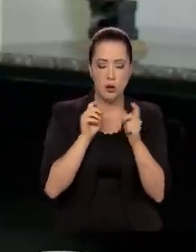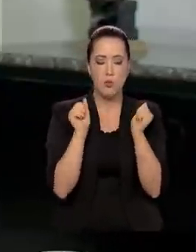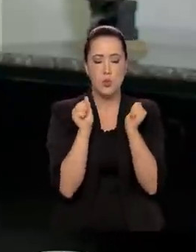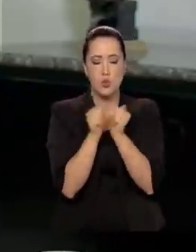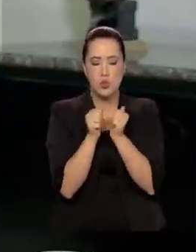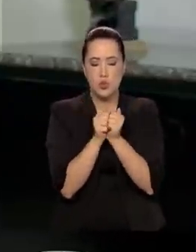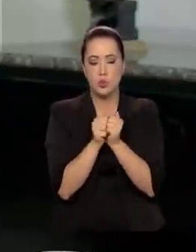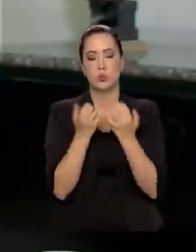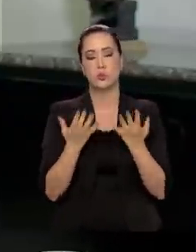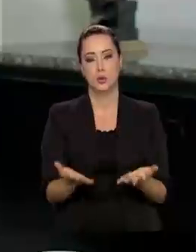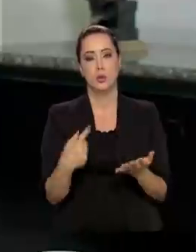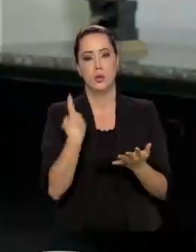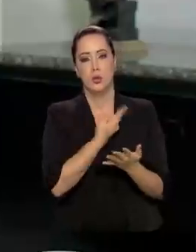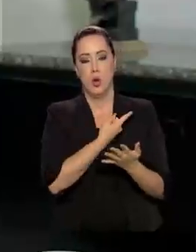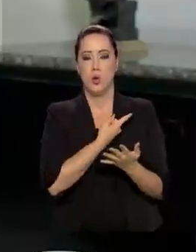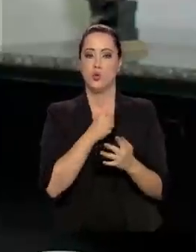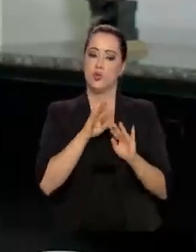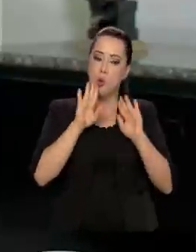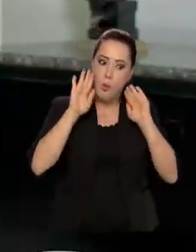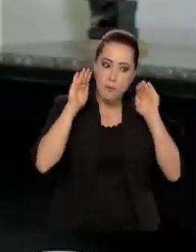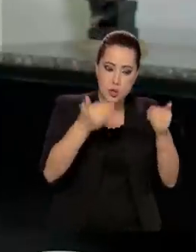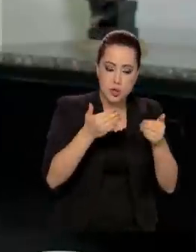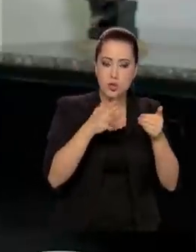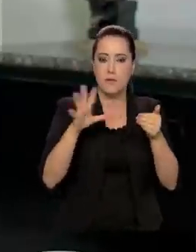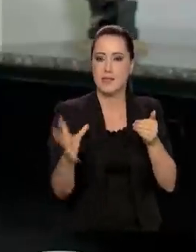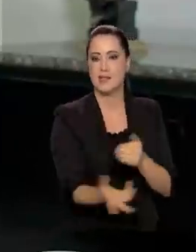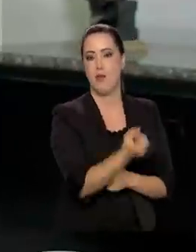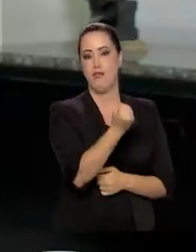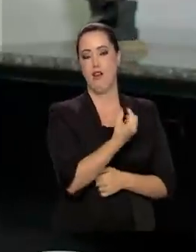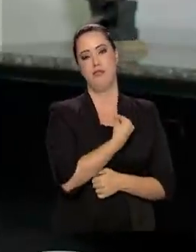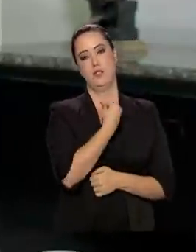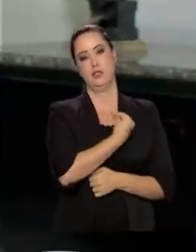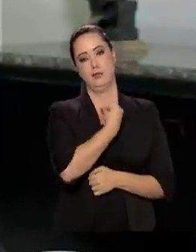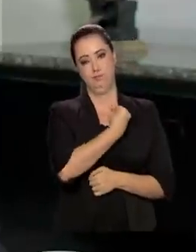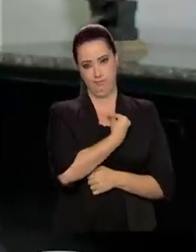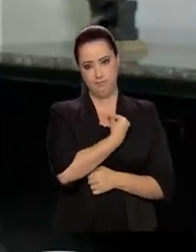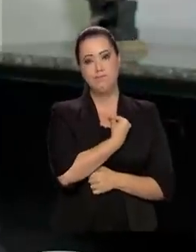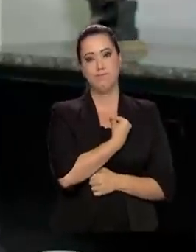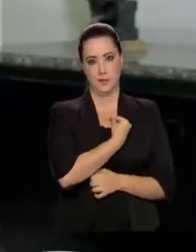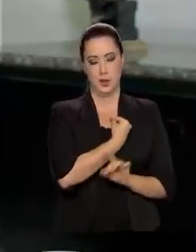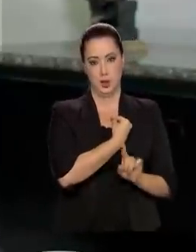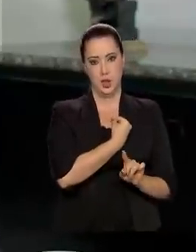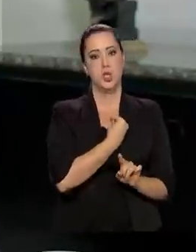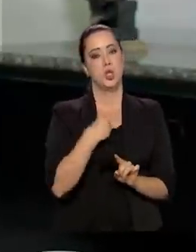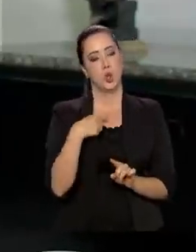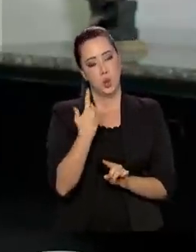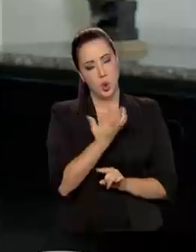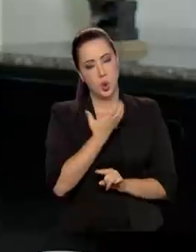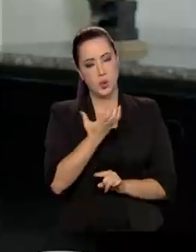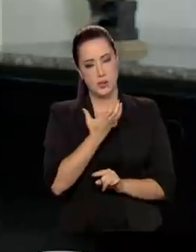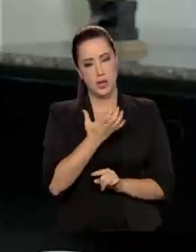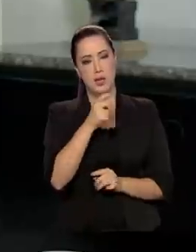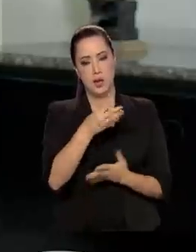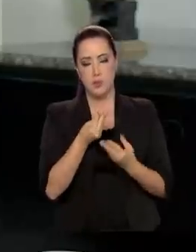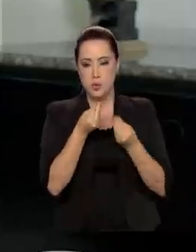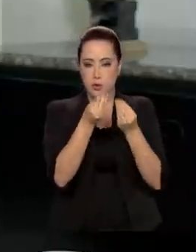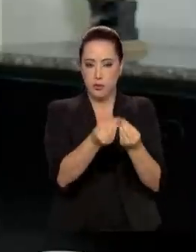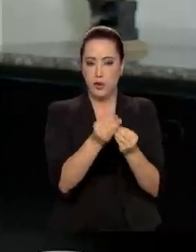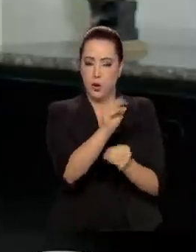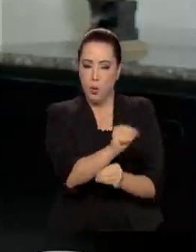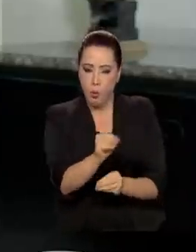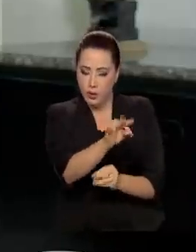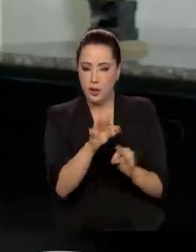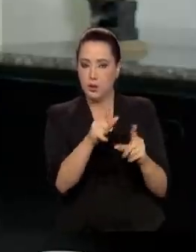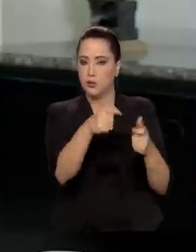focados em salvar vidas. Estamos focados em emprestar o atendimento a todos que